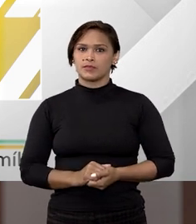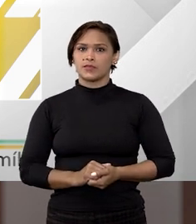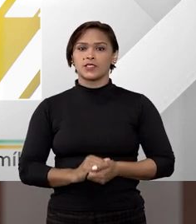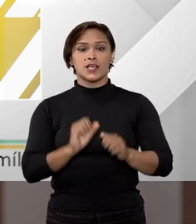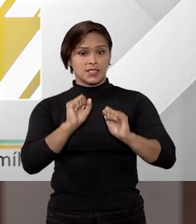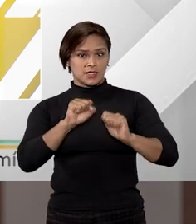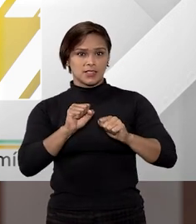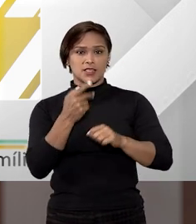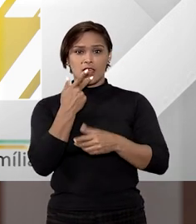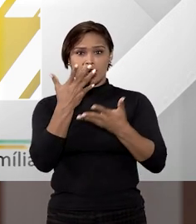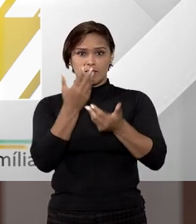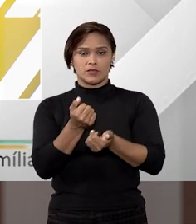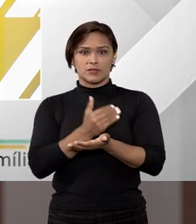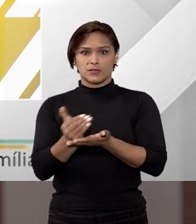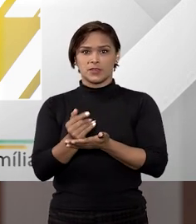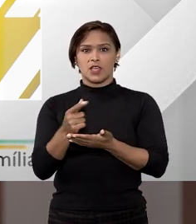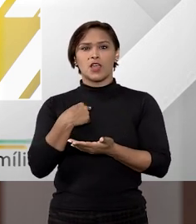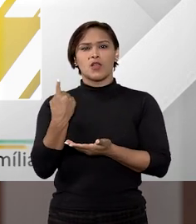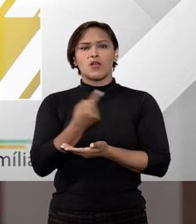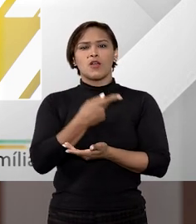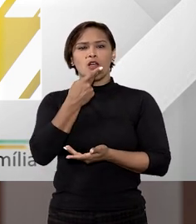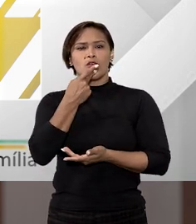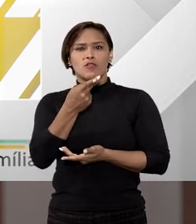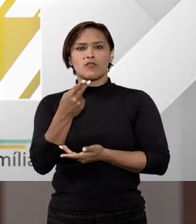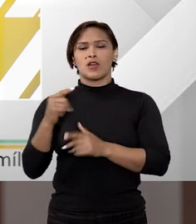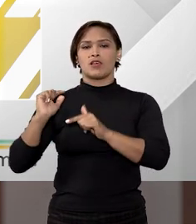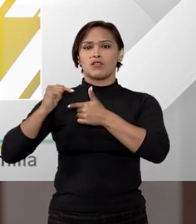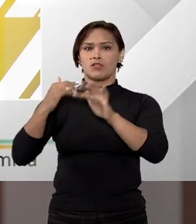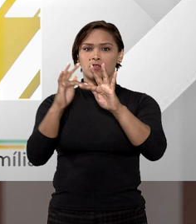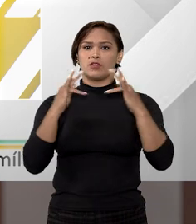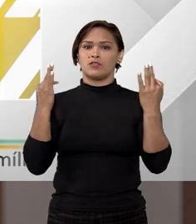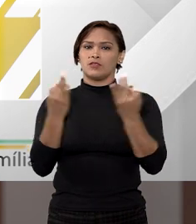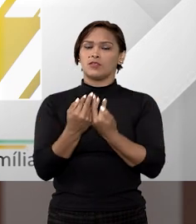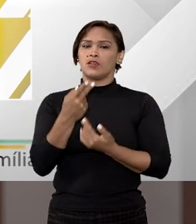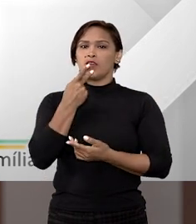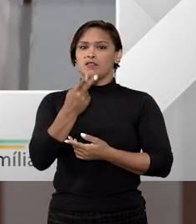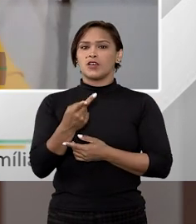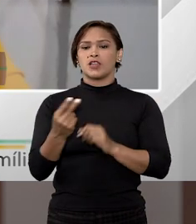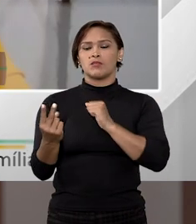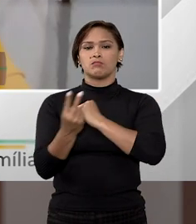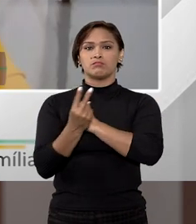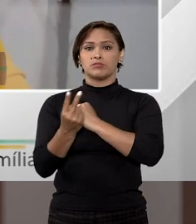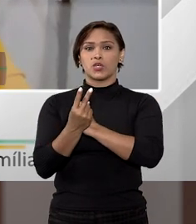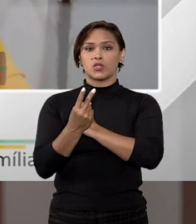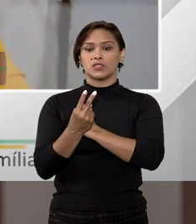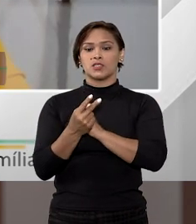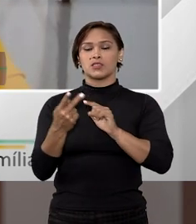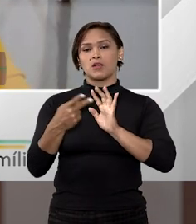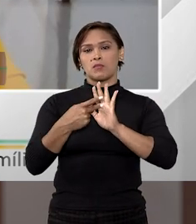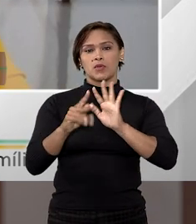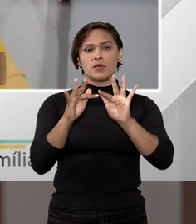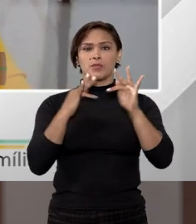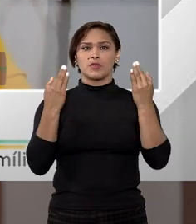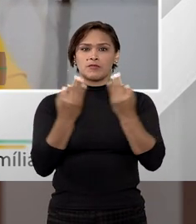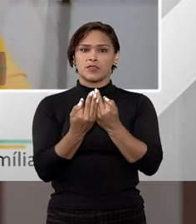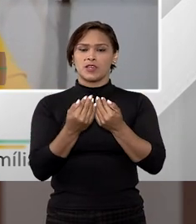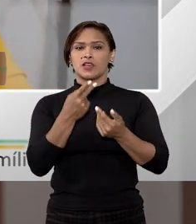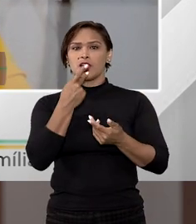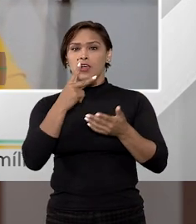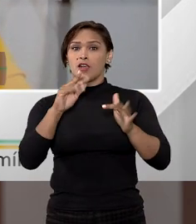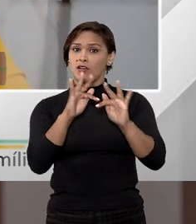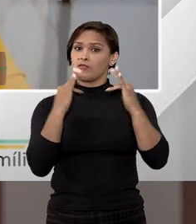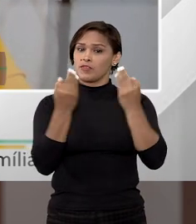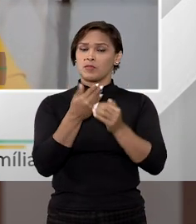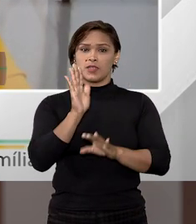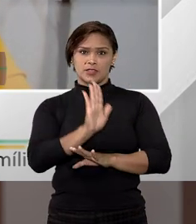Claro, Tiago. Vamos lá. Quando a gente fala do bem de família, nós falamos aí da proteção da entidade familiar. Vamos falar sobre o é